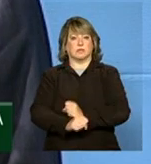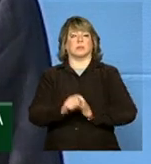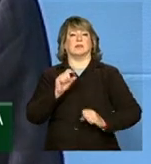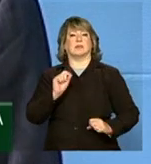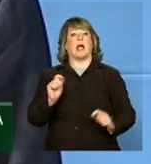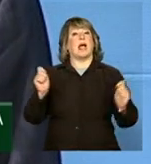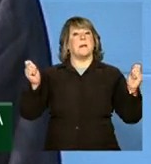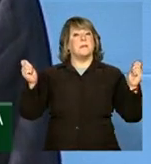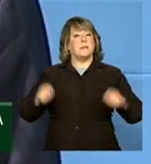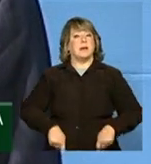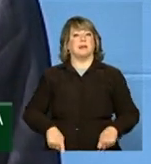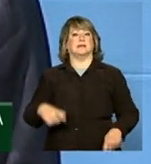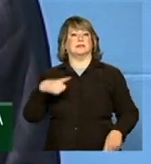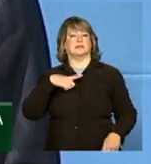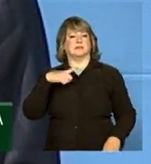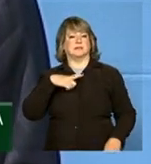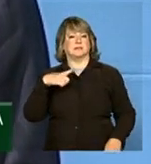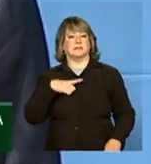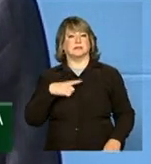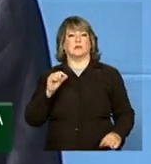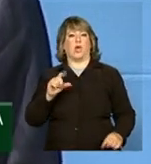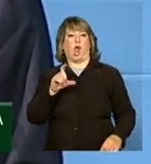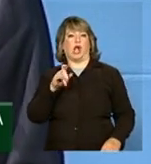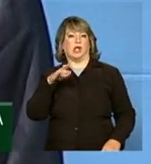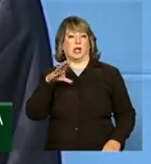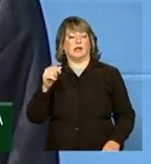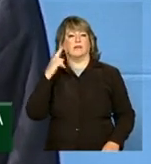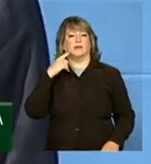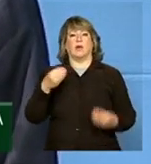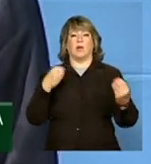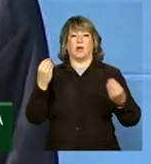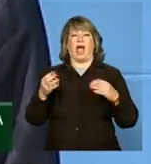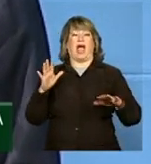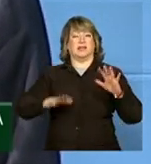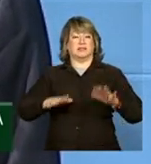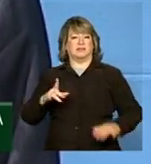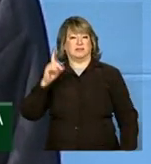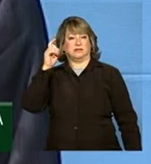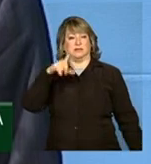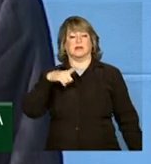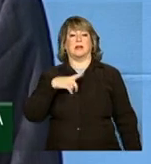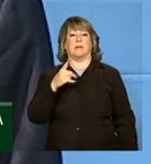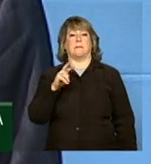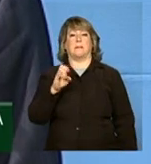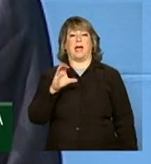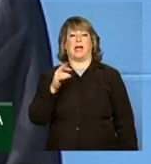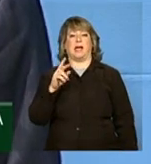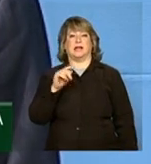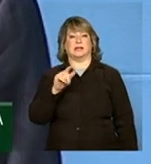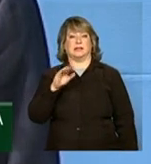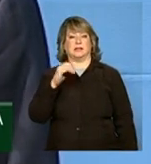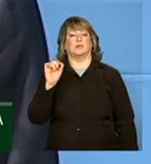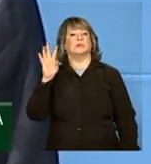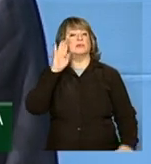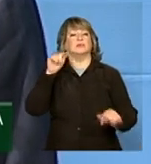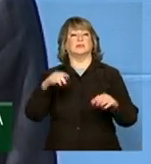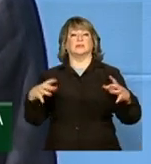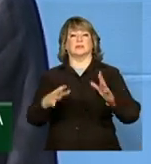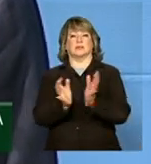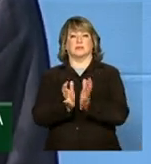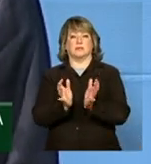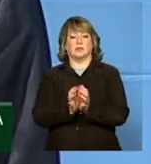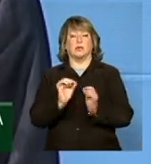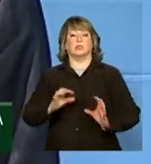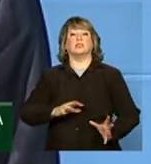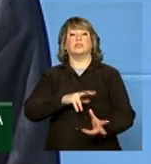capazes de suplantar a lógica, por vezes perversa, da precarização, sobretudo na área